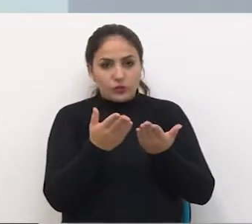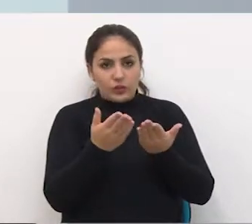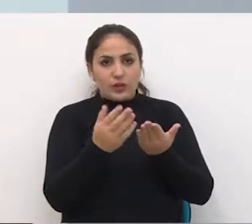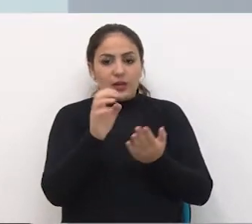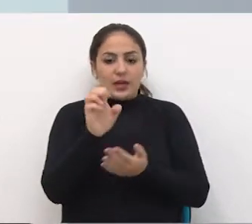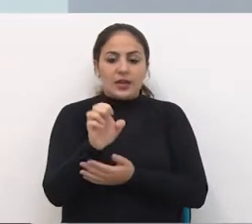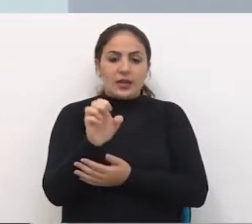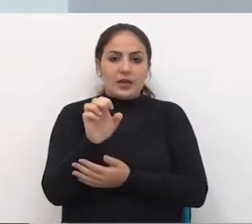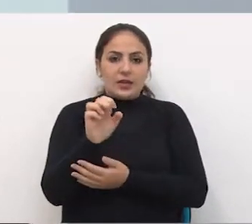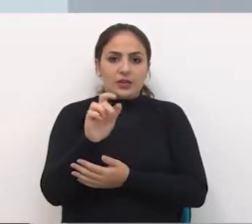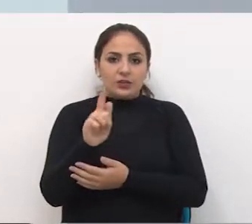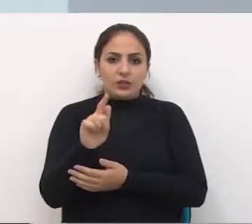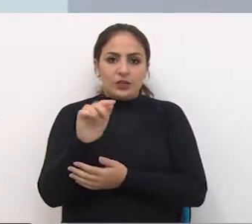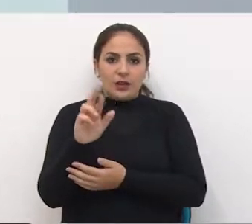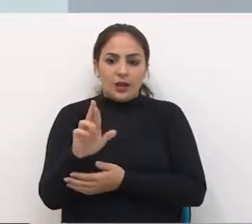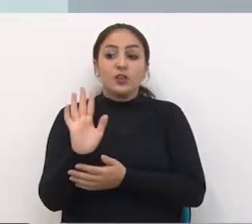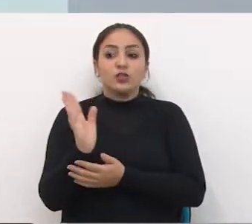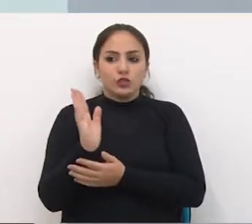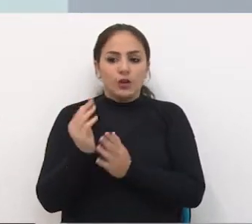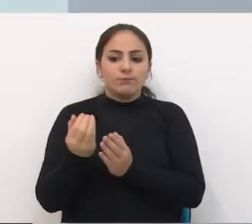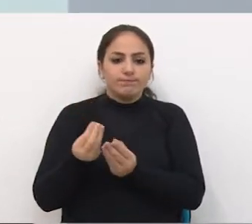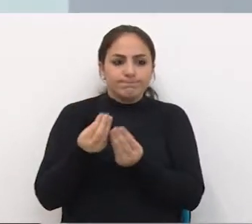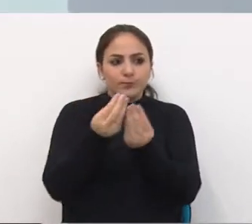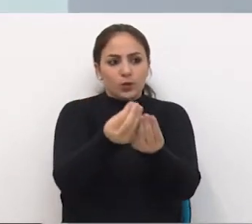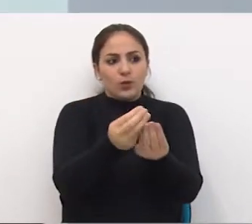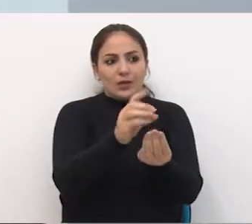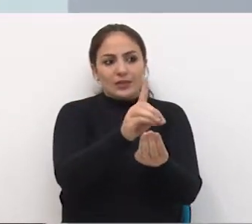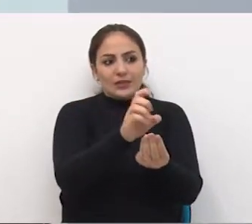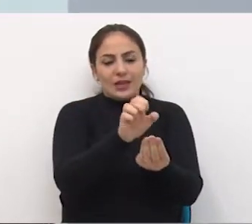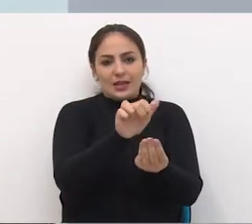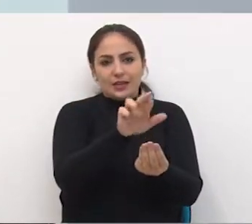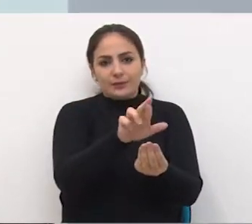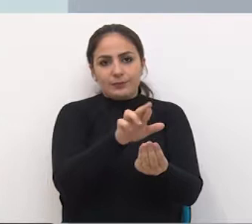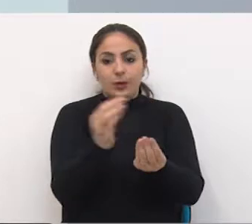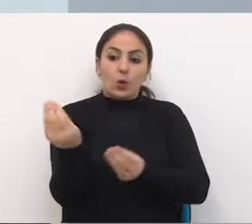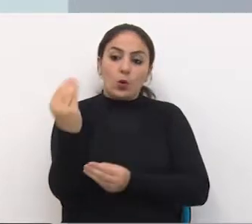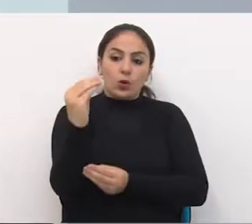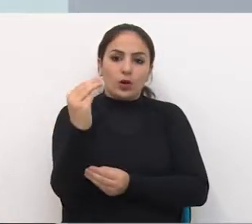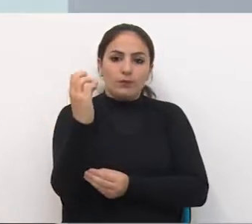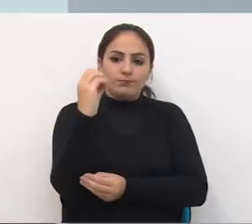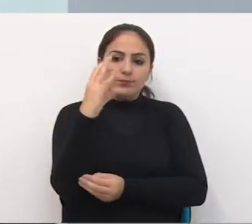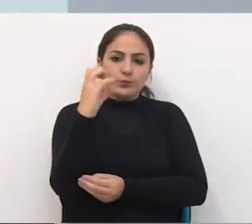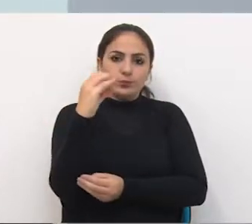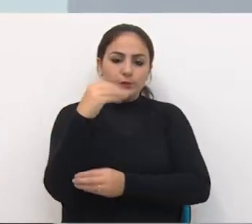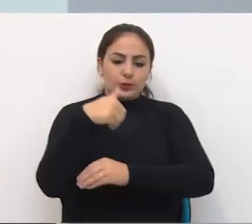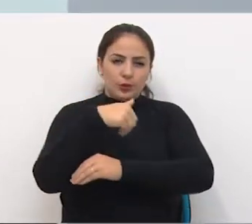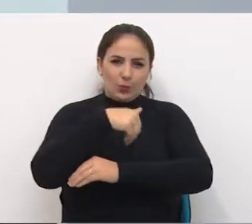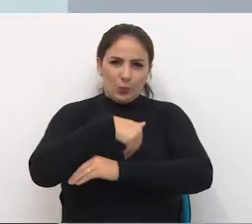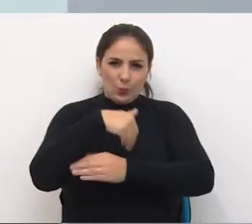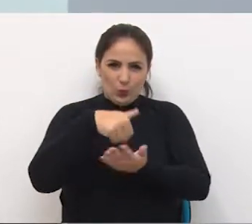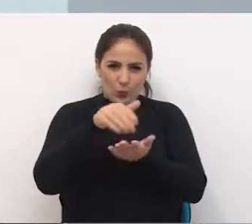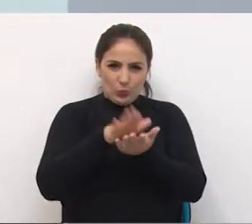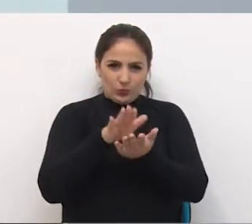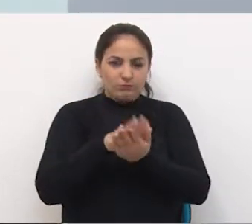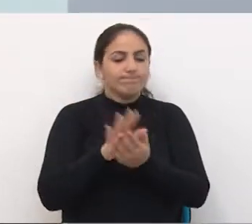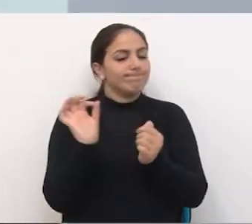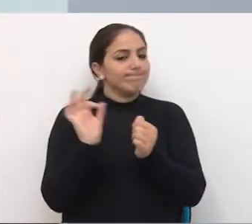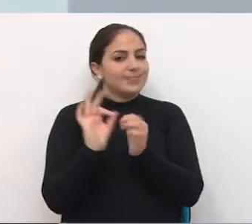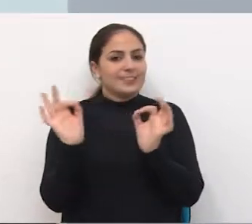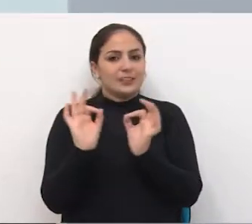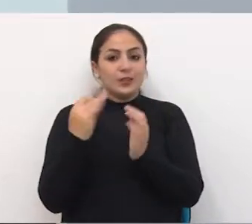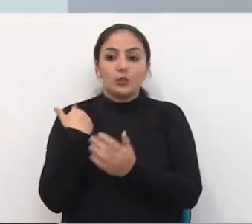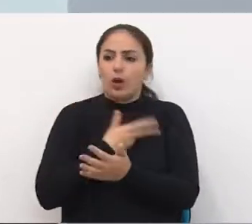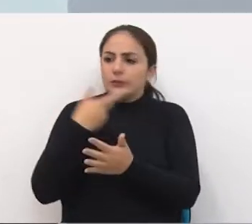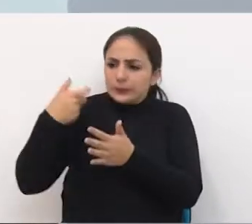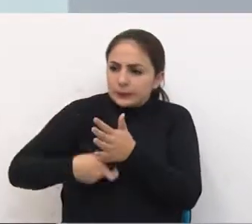tomar essa iniciativa e colocar essa lombada eletrônica Agora, se nós ficarmos esperando, eles não vão fazer isso Nós aprendemos uma